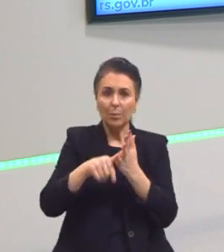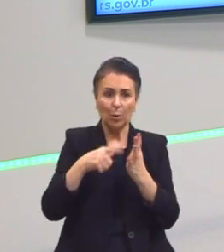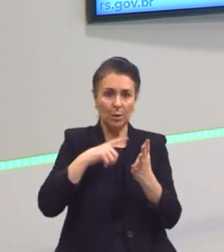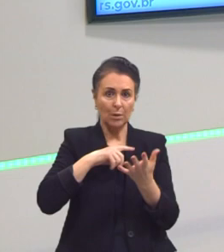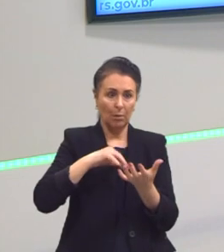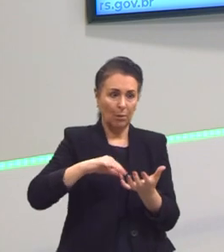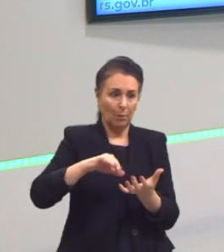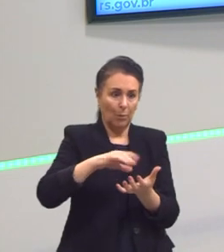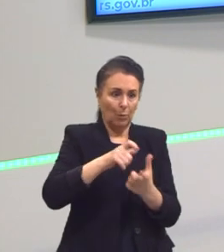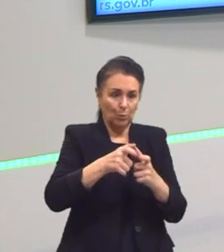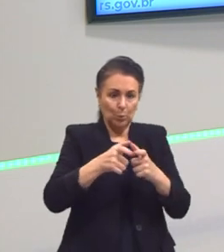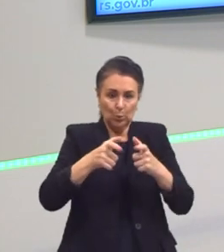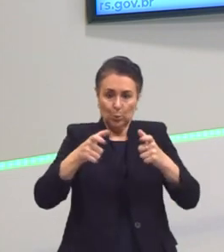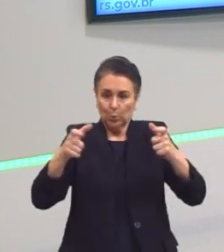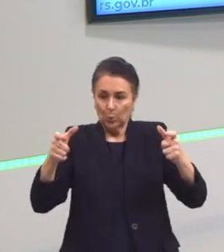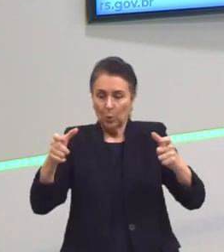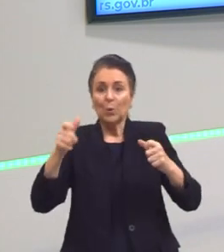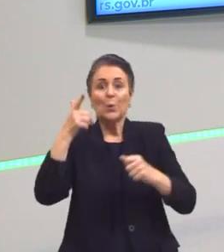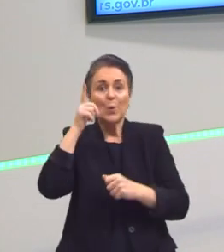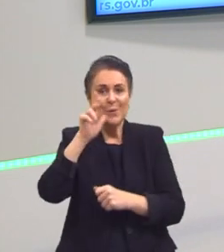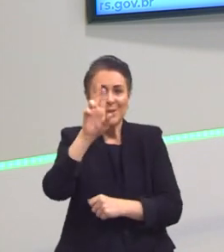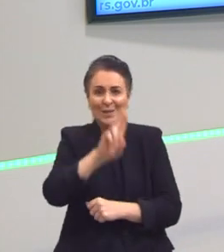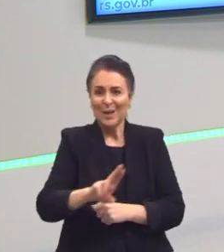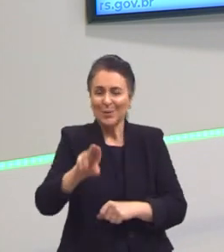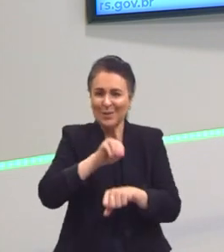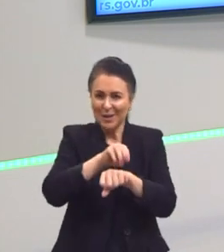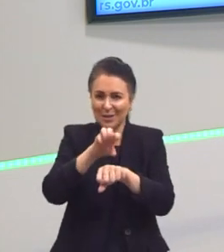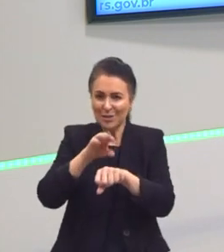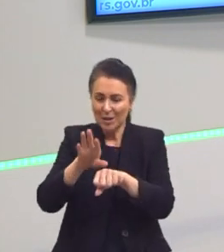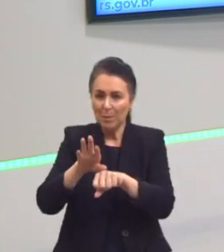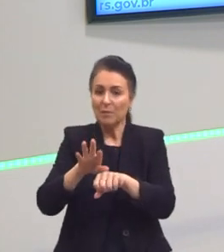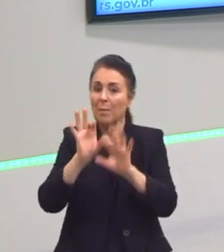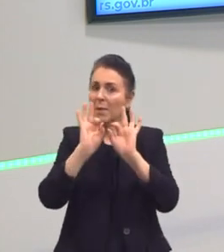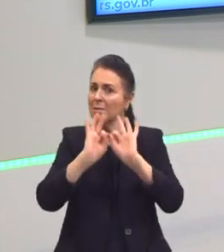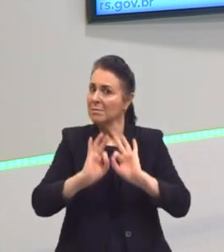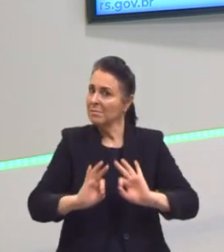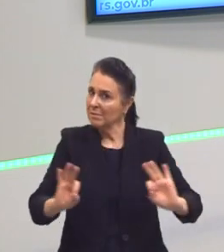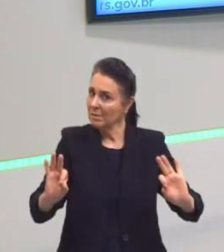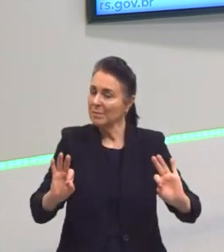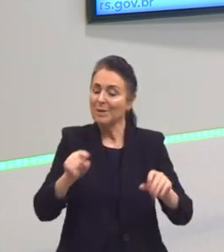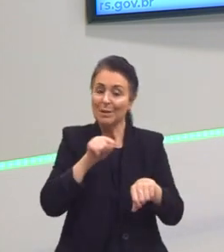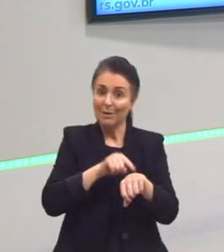que vocês conseguem utilizar essas dicas, né? Para simplificar o cálculo, tá?